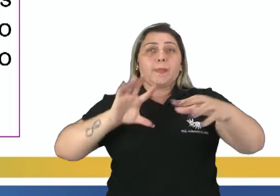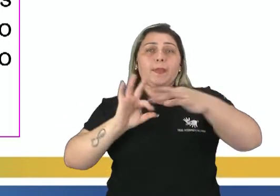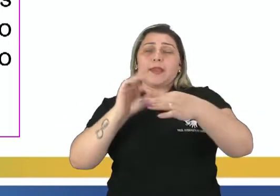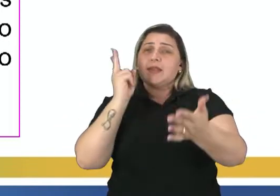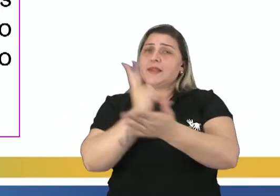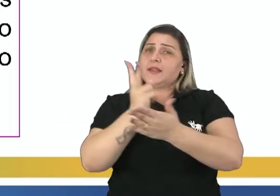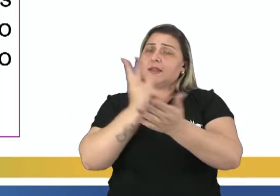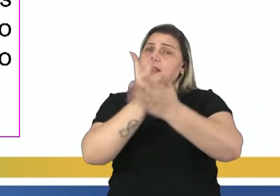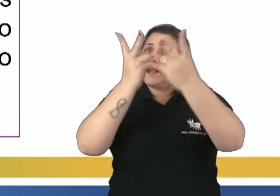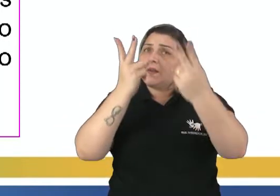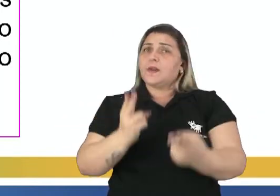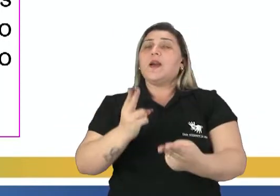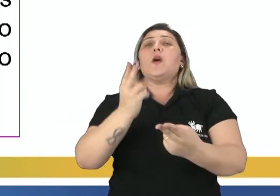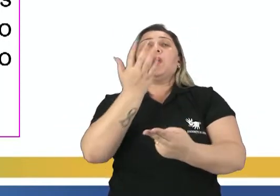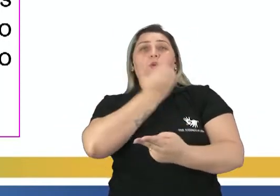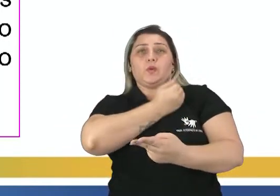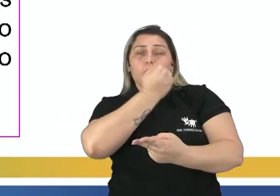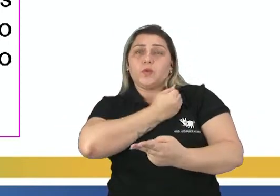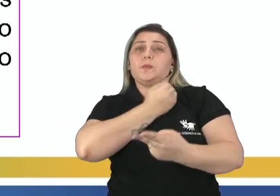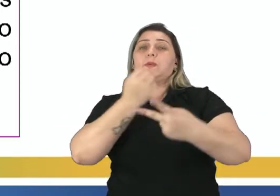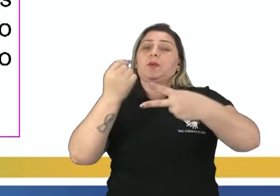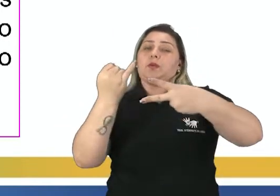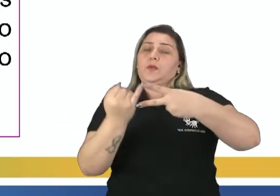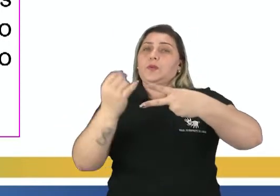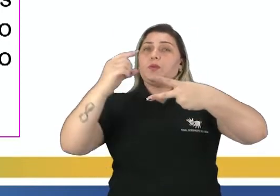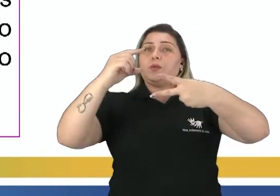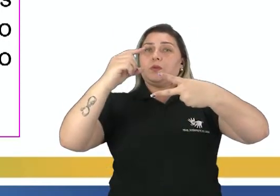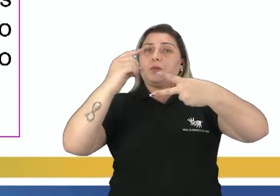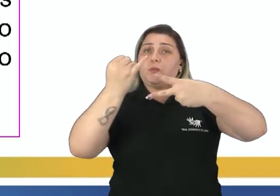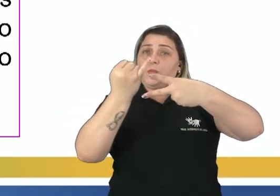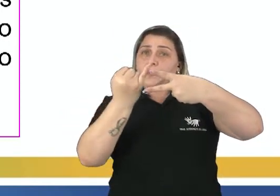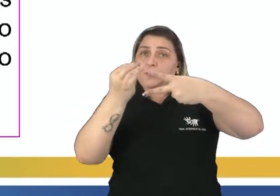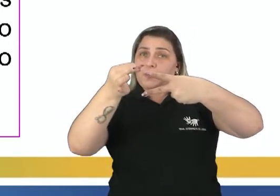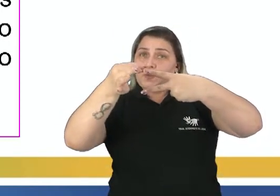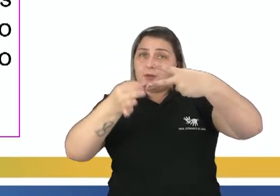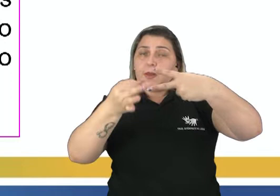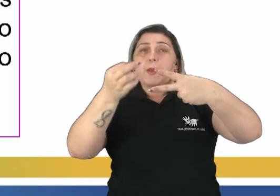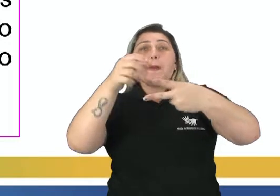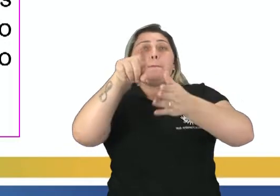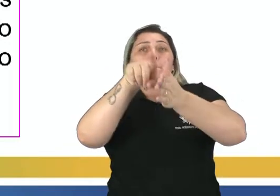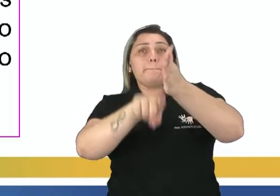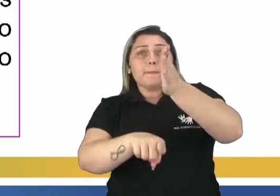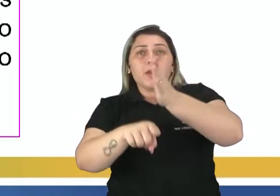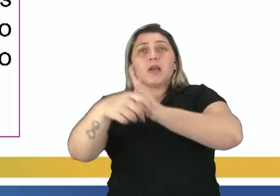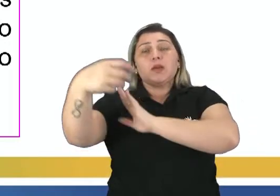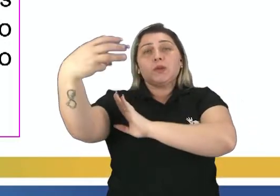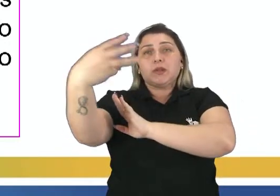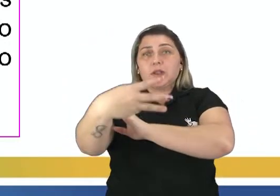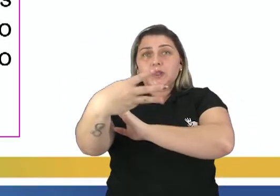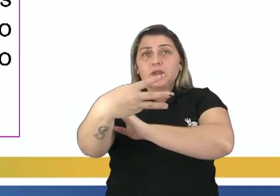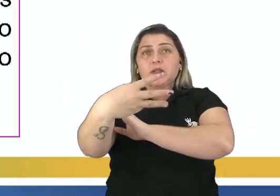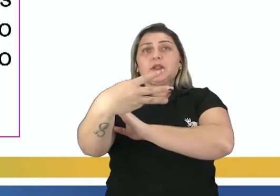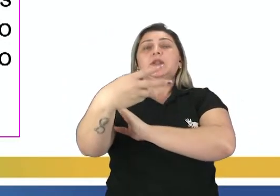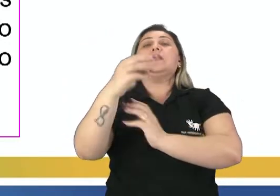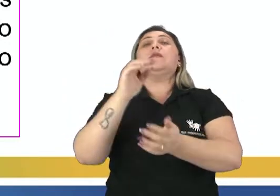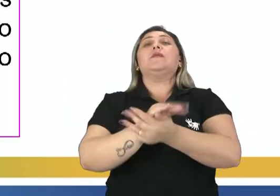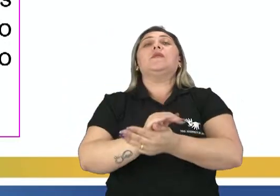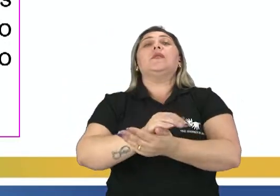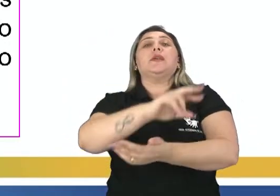ao número de lados do polígono menos três unidades. Então assim se o lado do polígono for